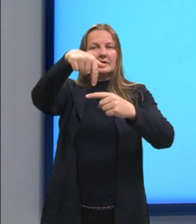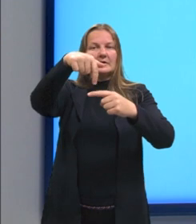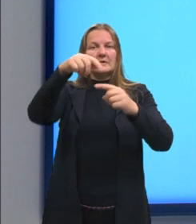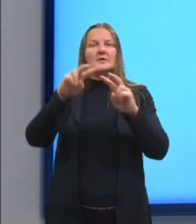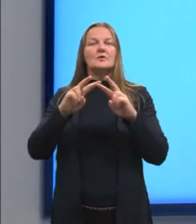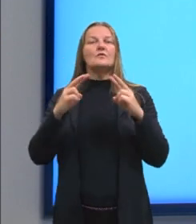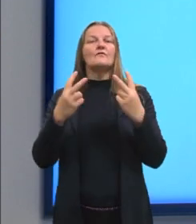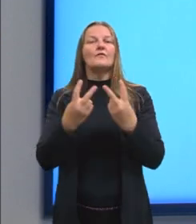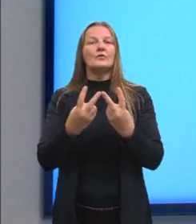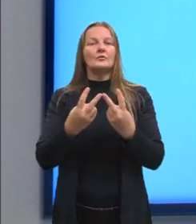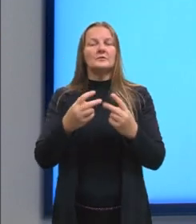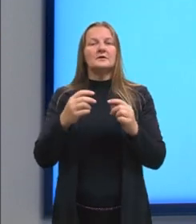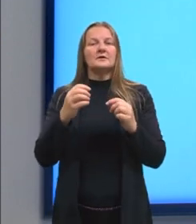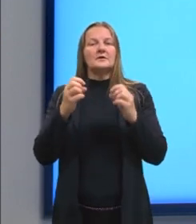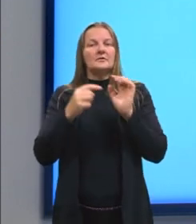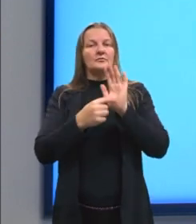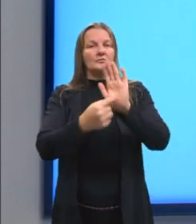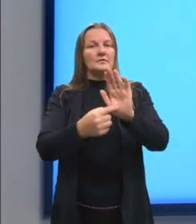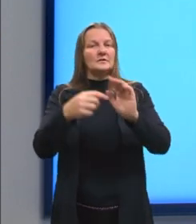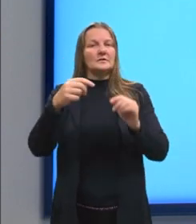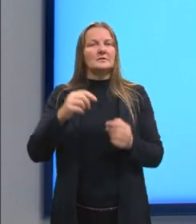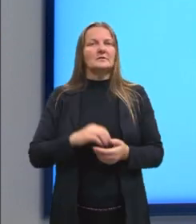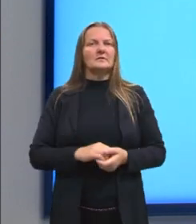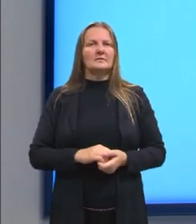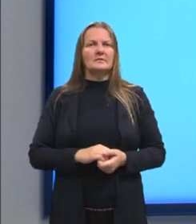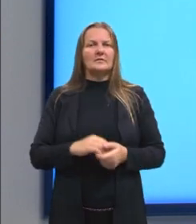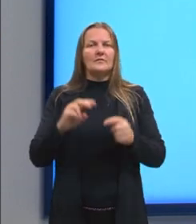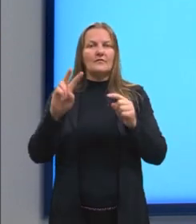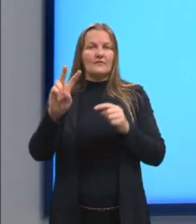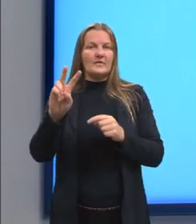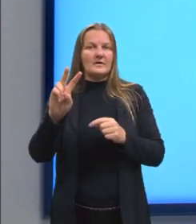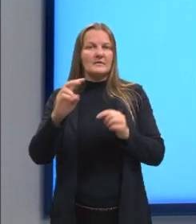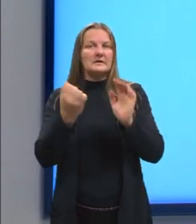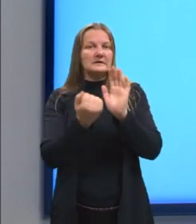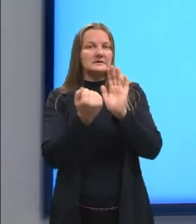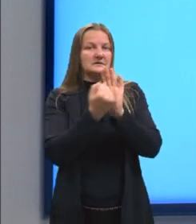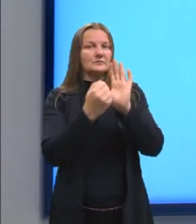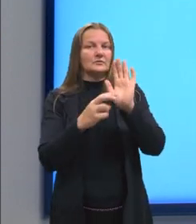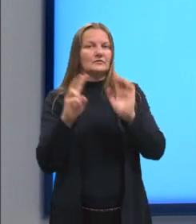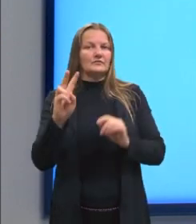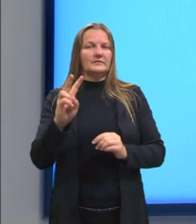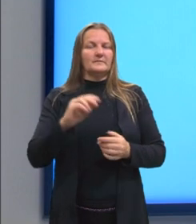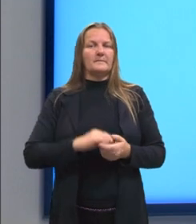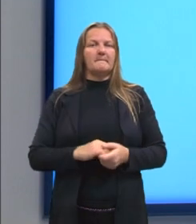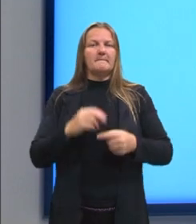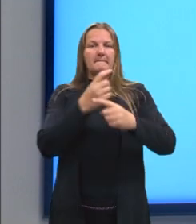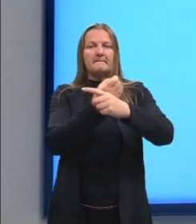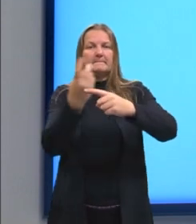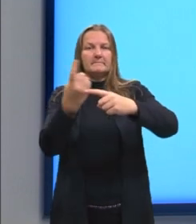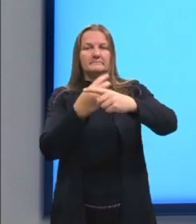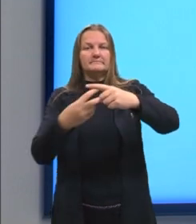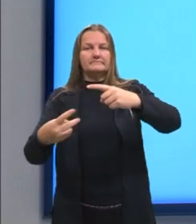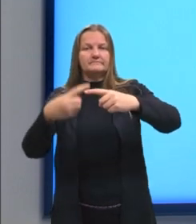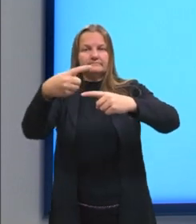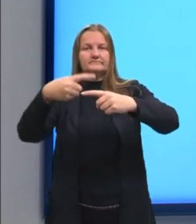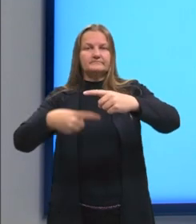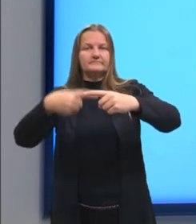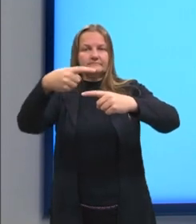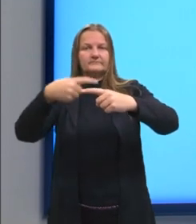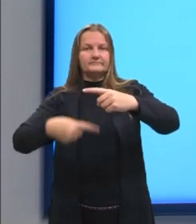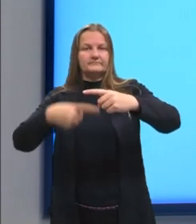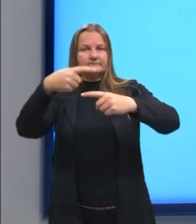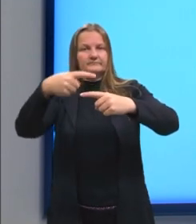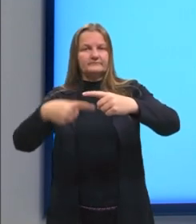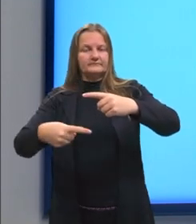volume, que é indicado ali por V. Então, chegamos na razão, que representa a concentração de